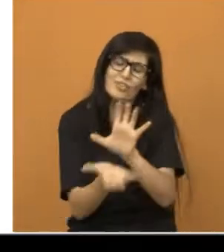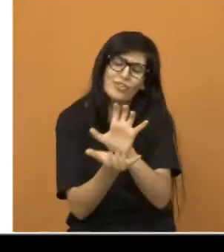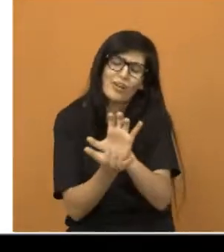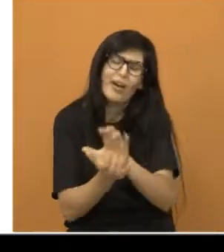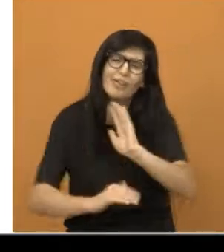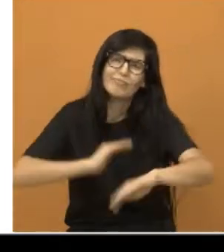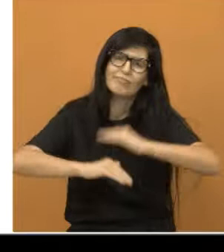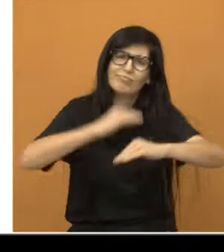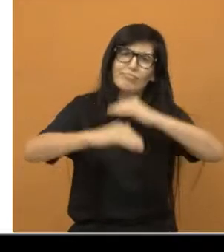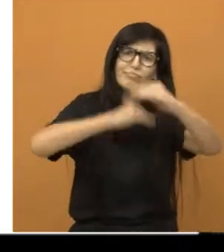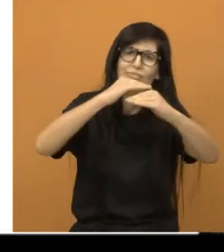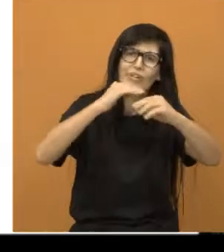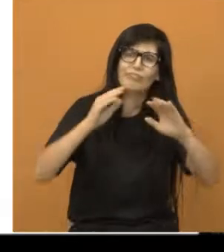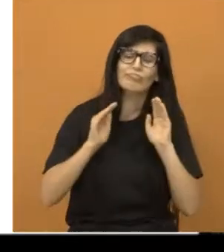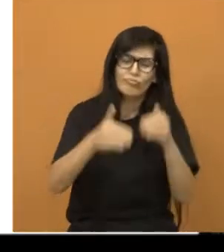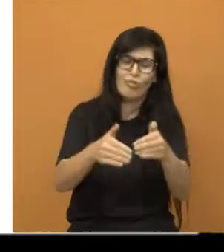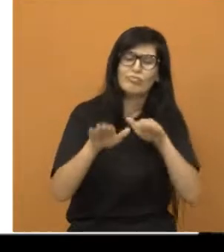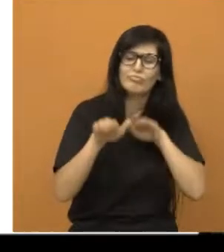diz trânsito.